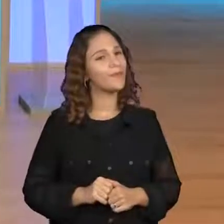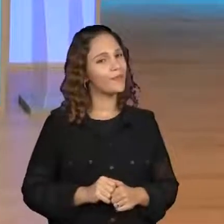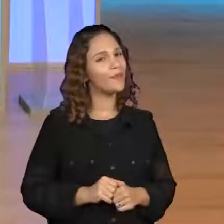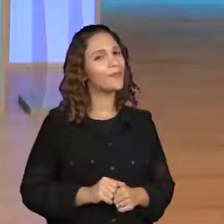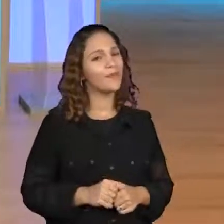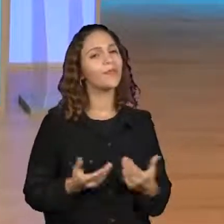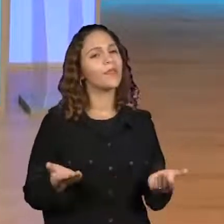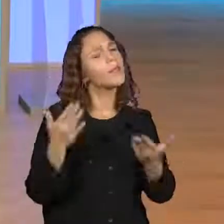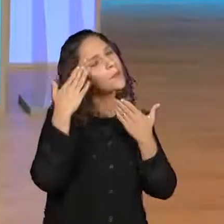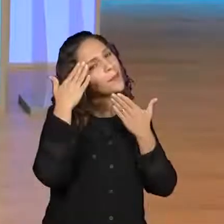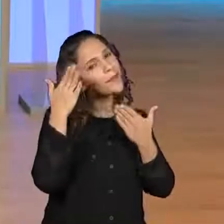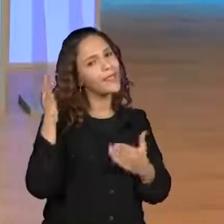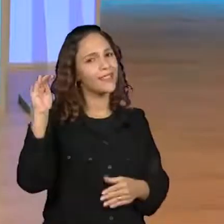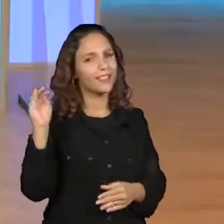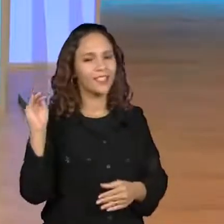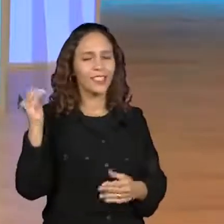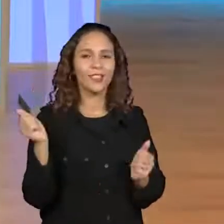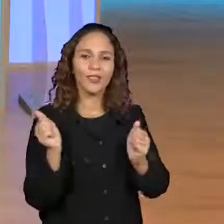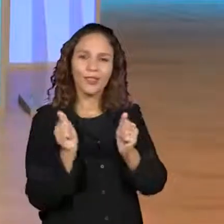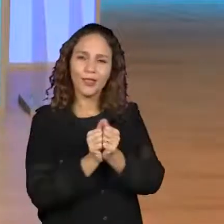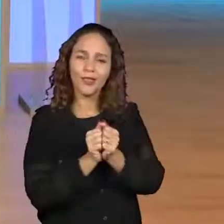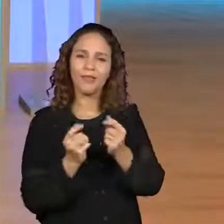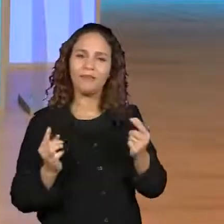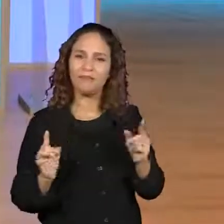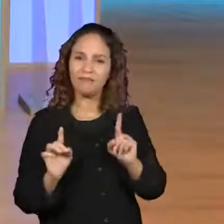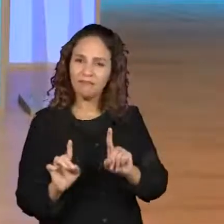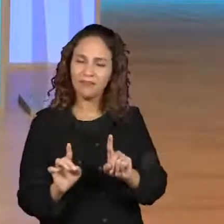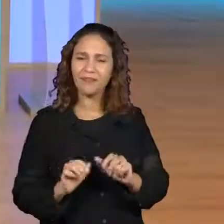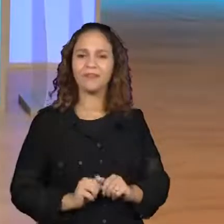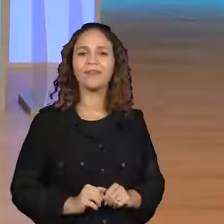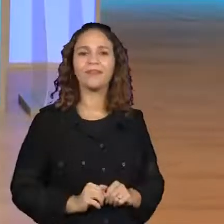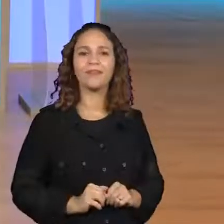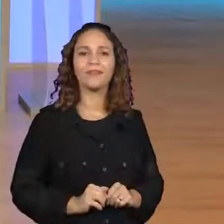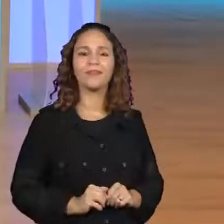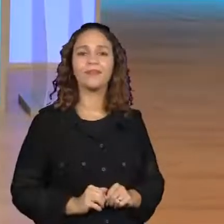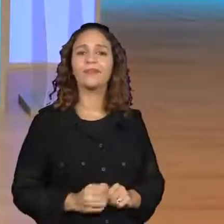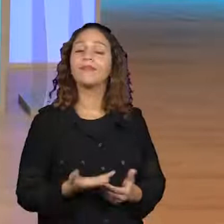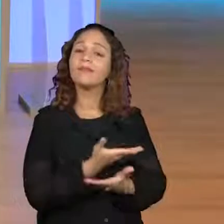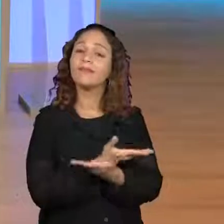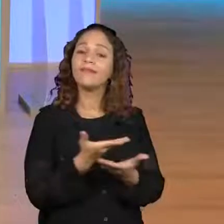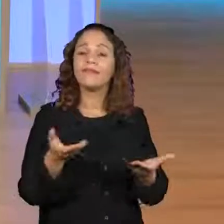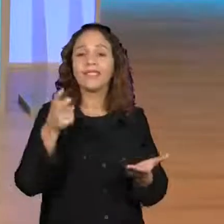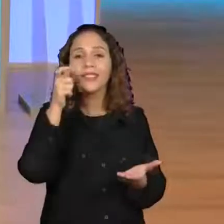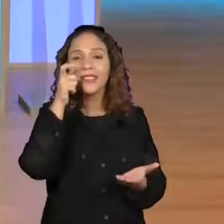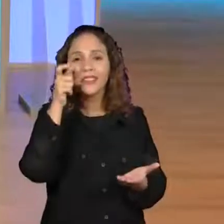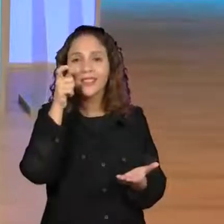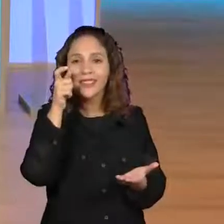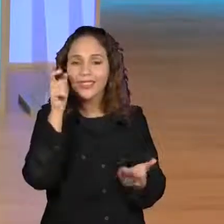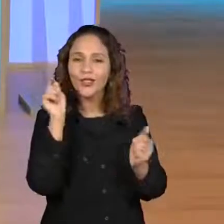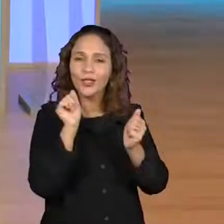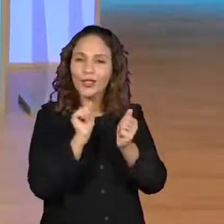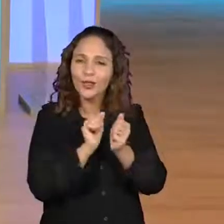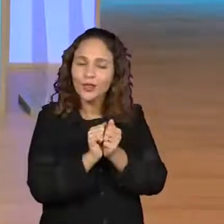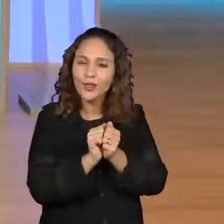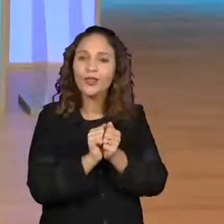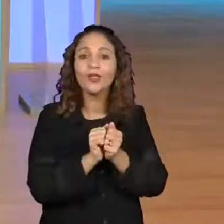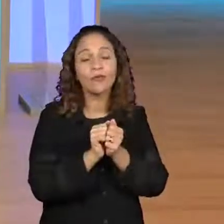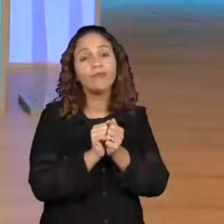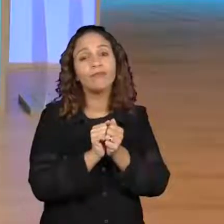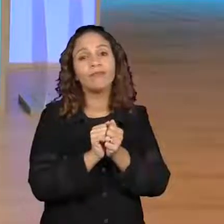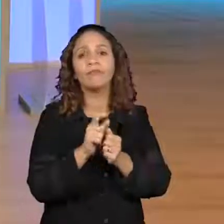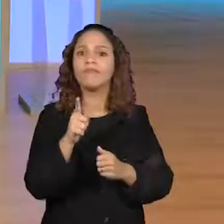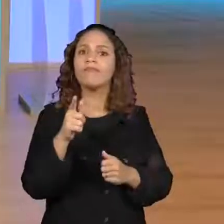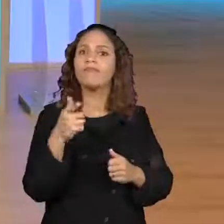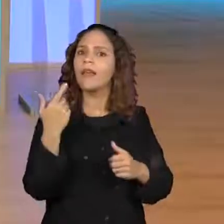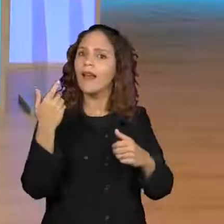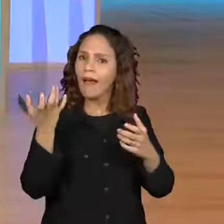Então, olha, ProJoyce, muito obrigada pela companhia, participação e muito obrigada a todos vocês por terem estado conosco. Sempre que você